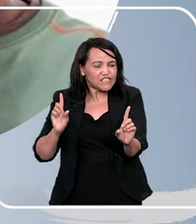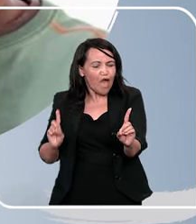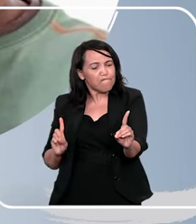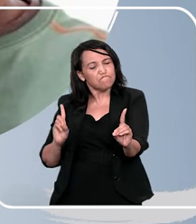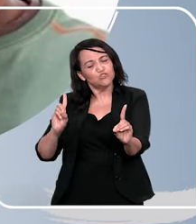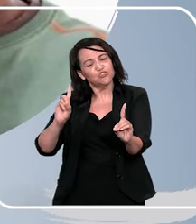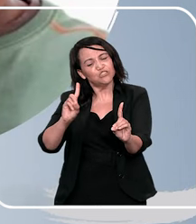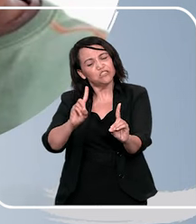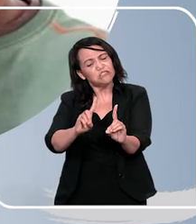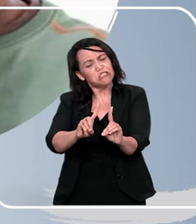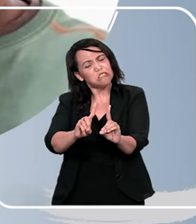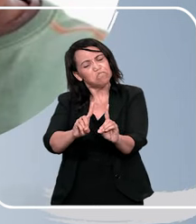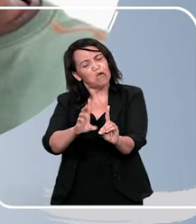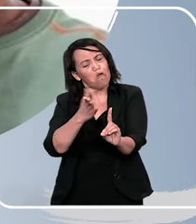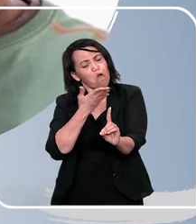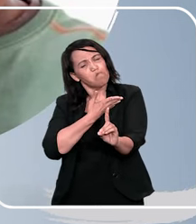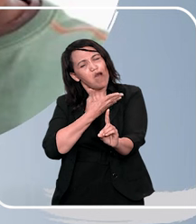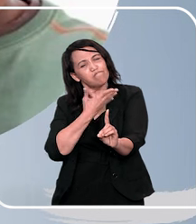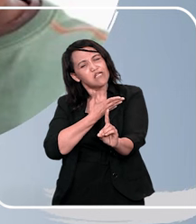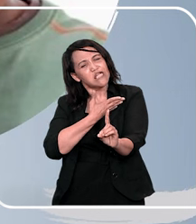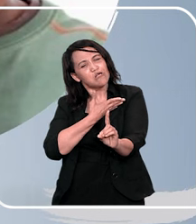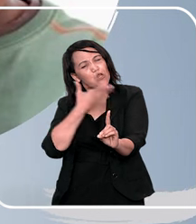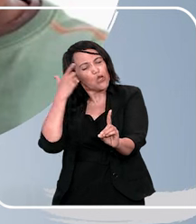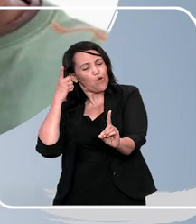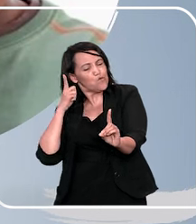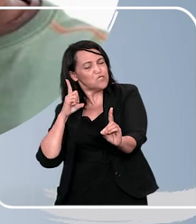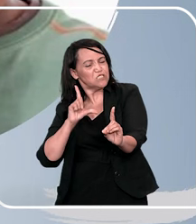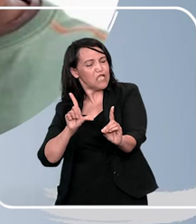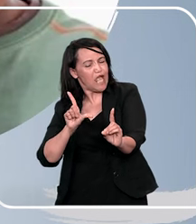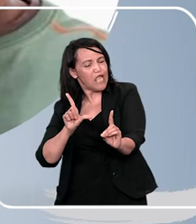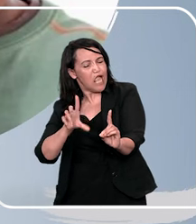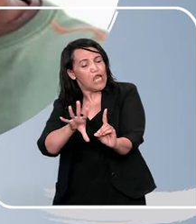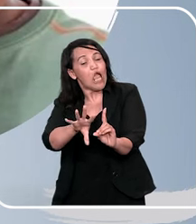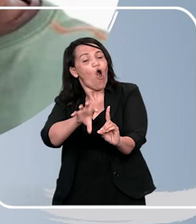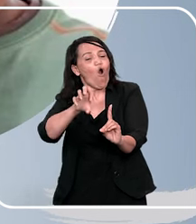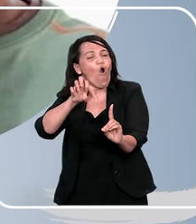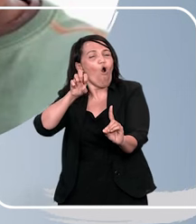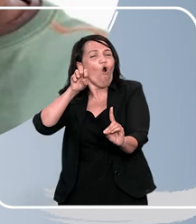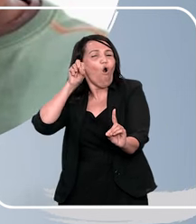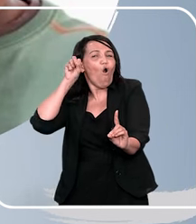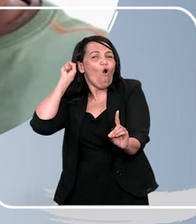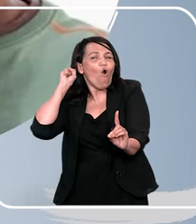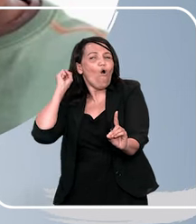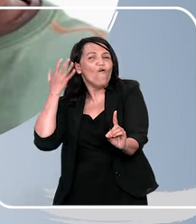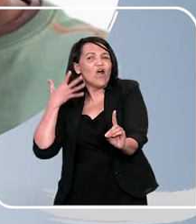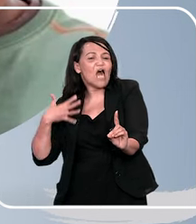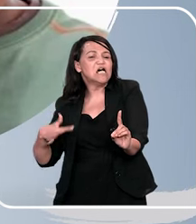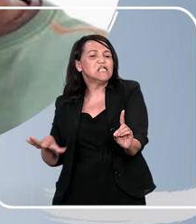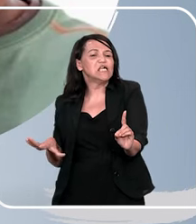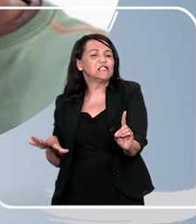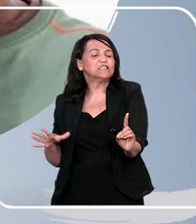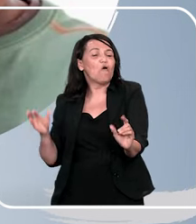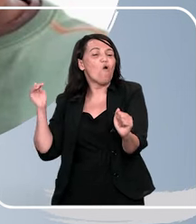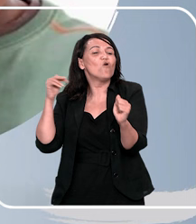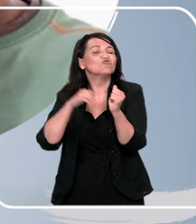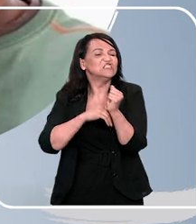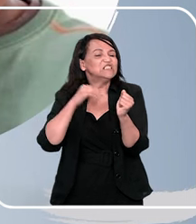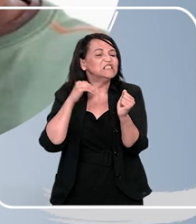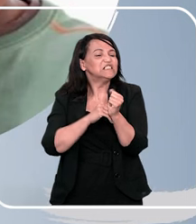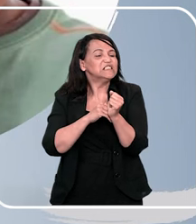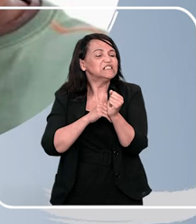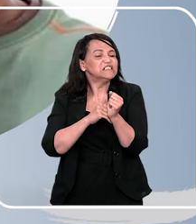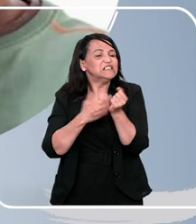o abusador, ele se aproxima da criança como um grande amigo, ele conquista a confiança da criança e ele ouve verdadeiramente a criança.